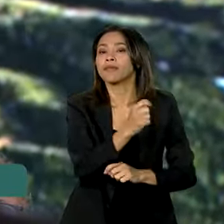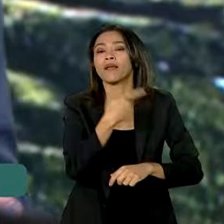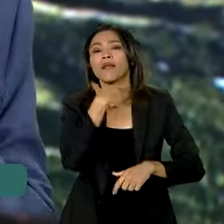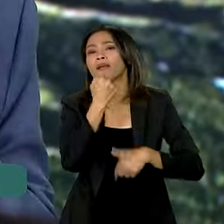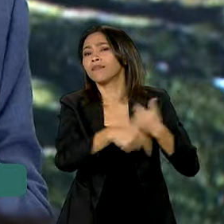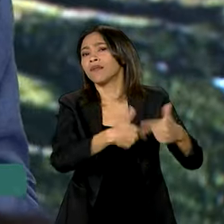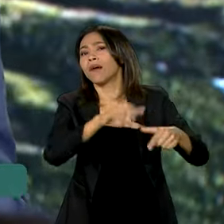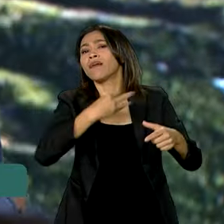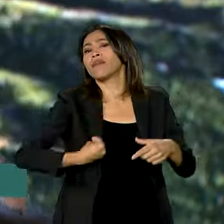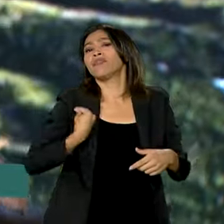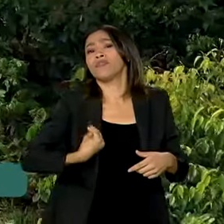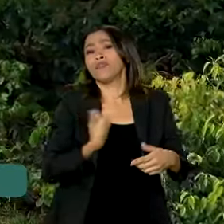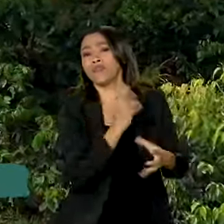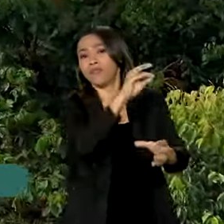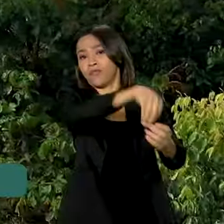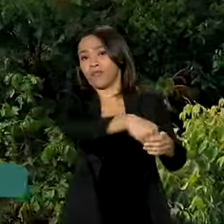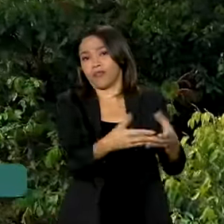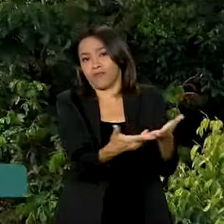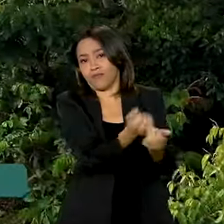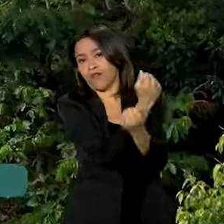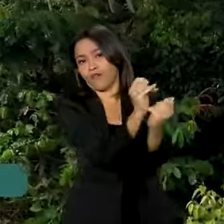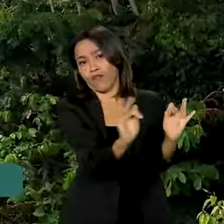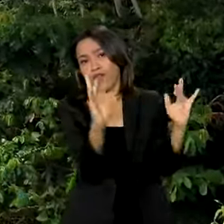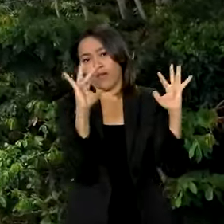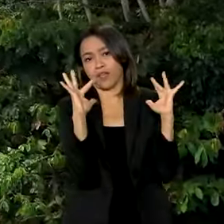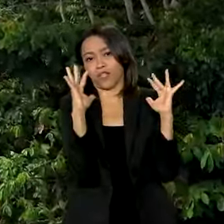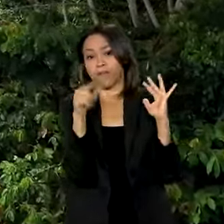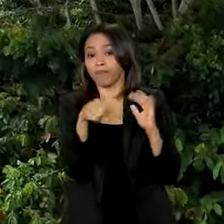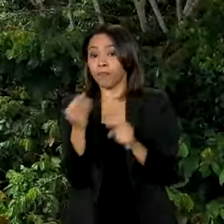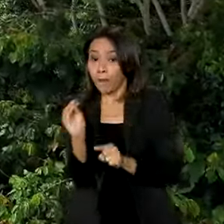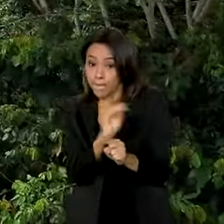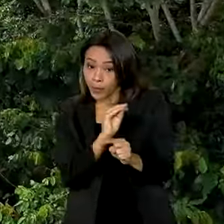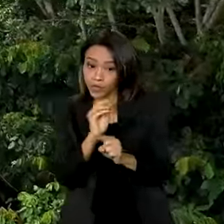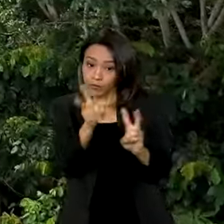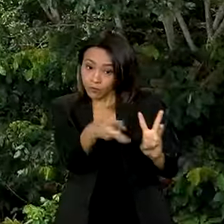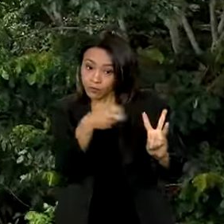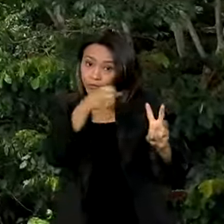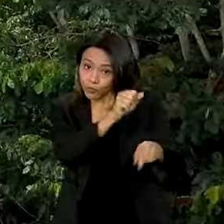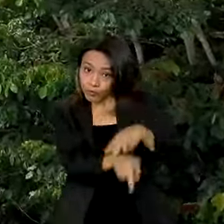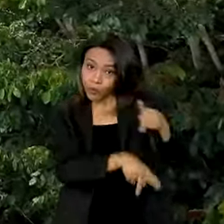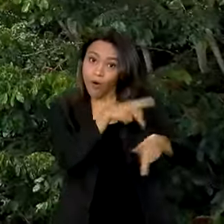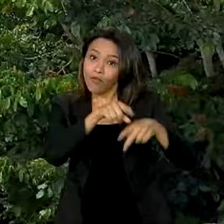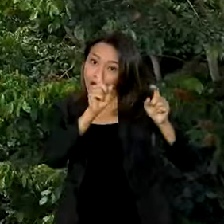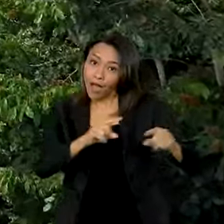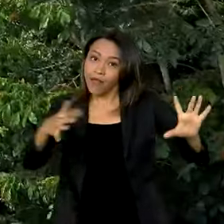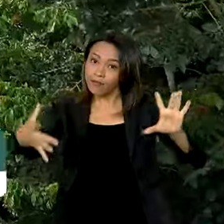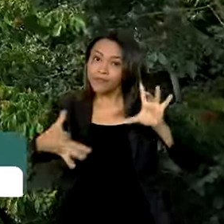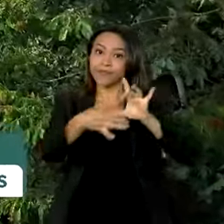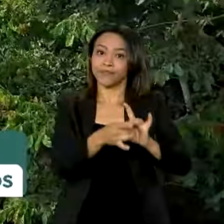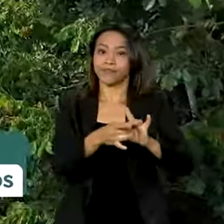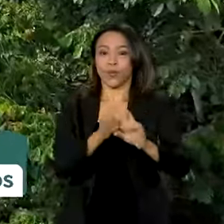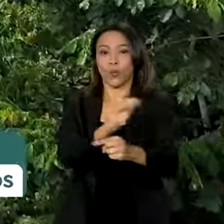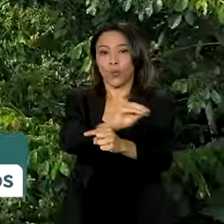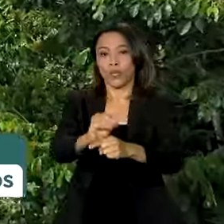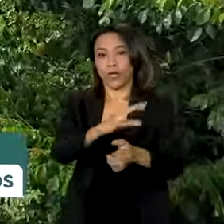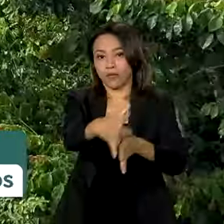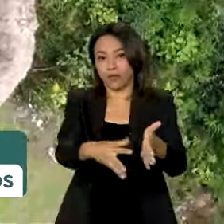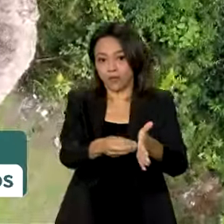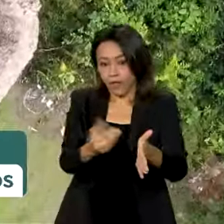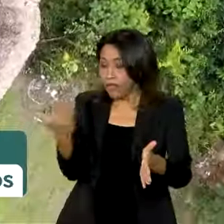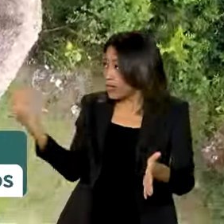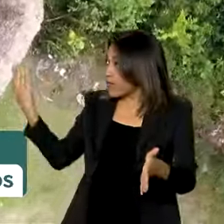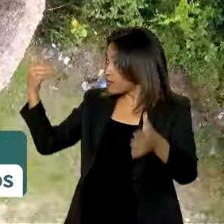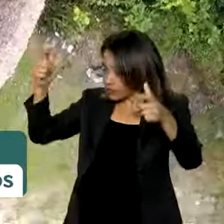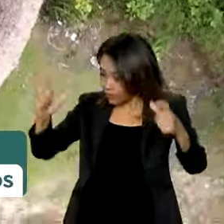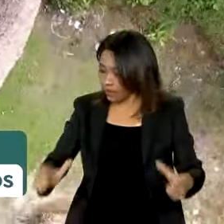das pessoas que vivem dali. A proteção dos povos indígenas está ligada à proteção das florestas. Nas terras indígenas,